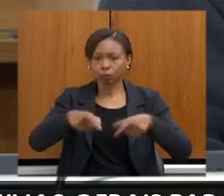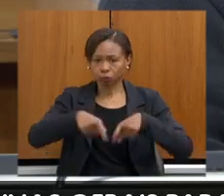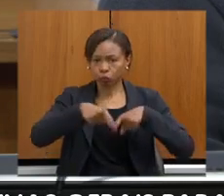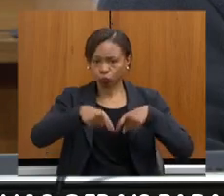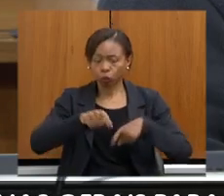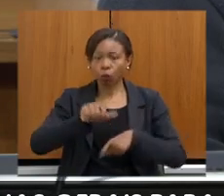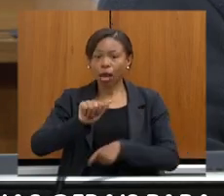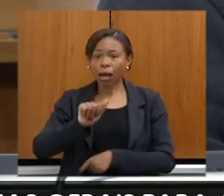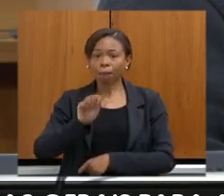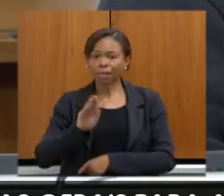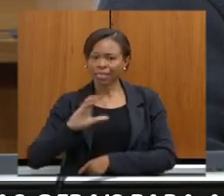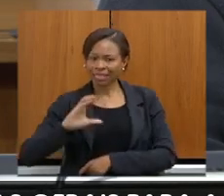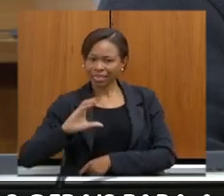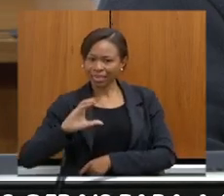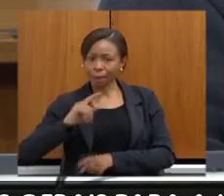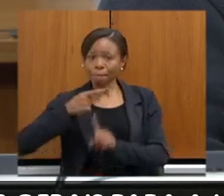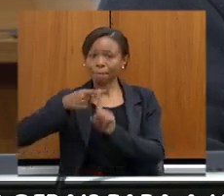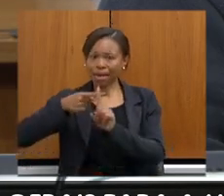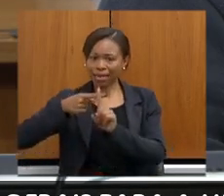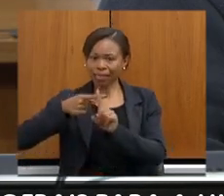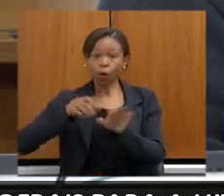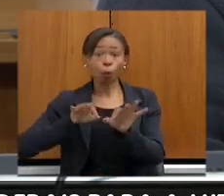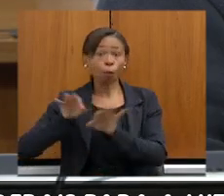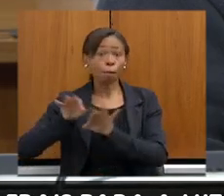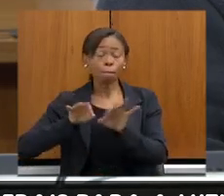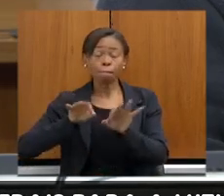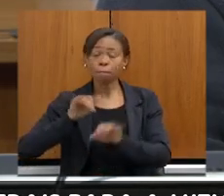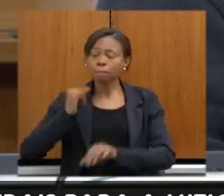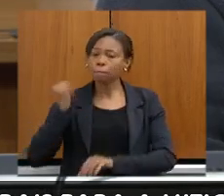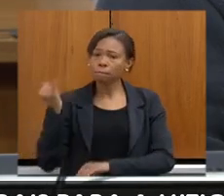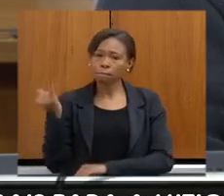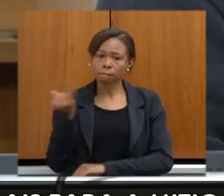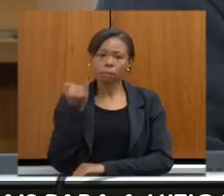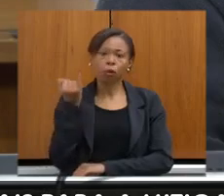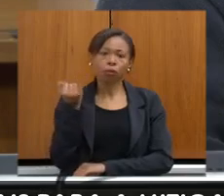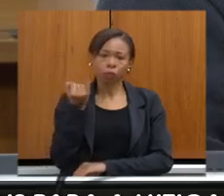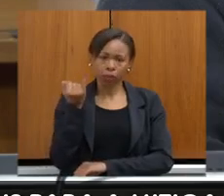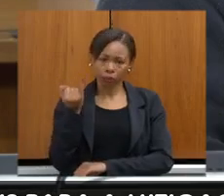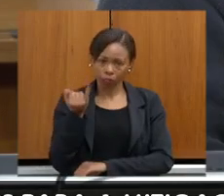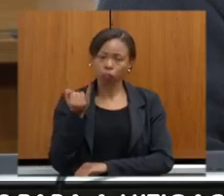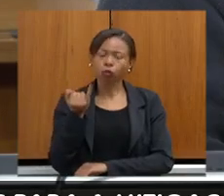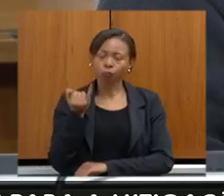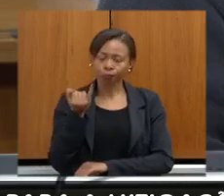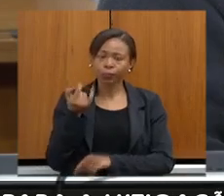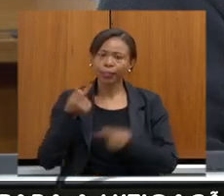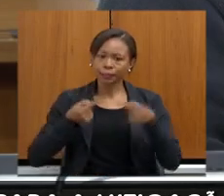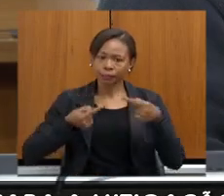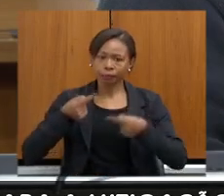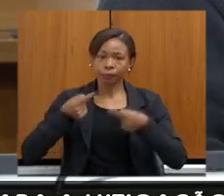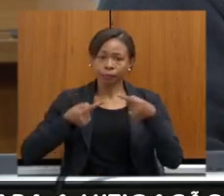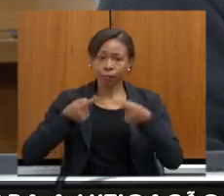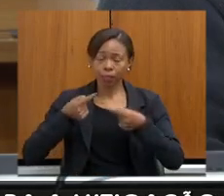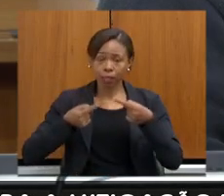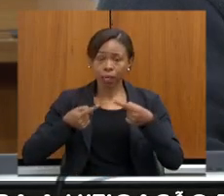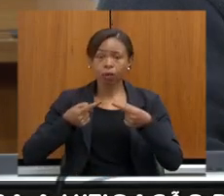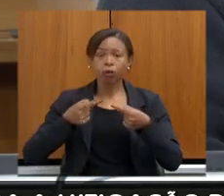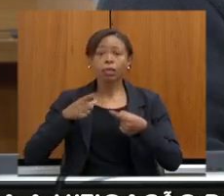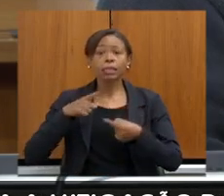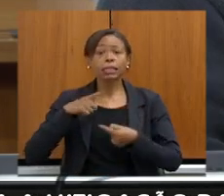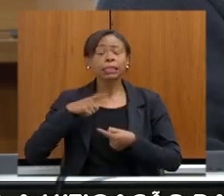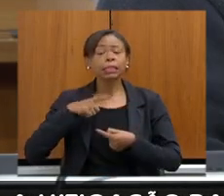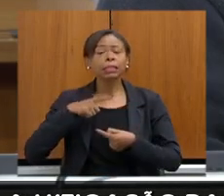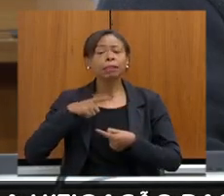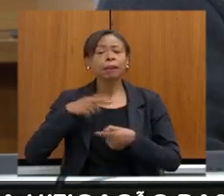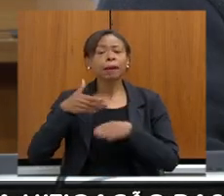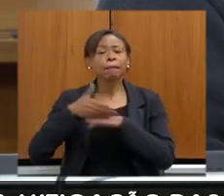plano ABC+, é um input muito importante dentro dessa discussão e nós estamos, inclusive, com a